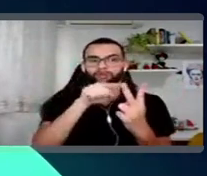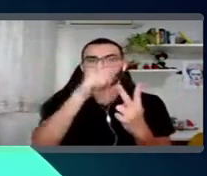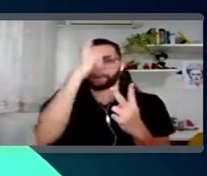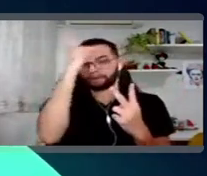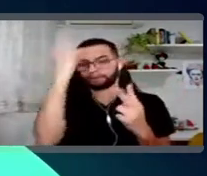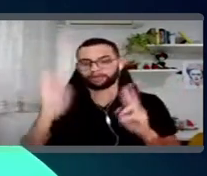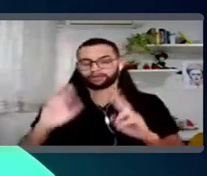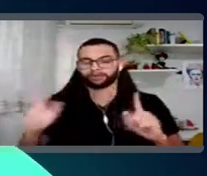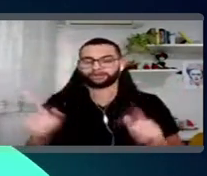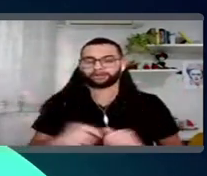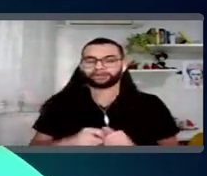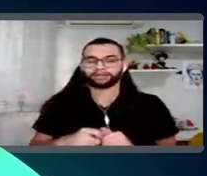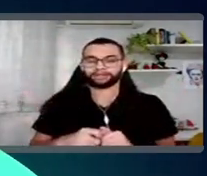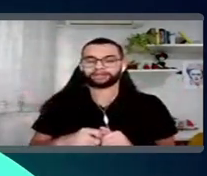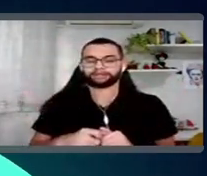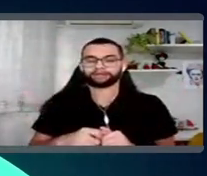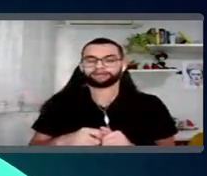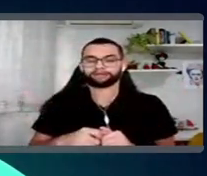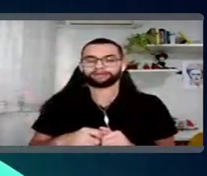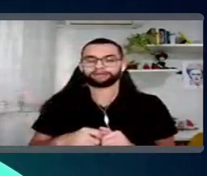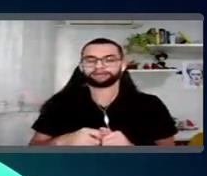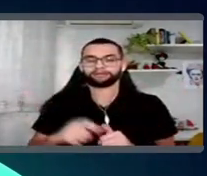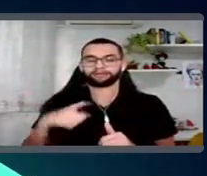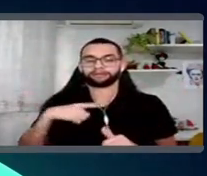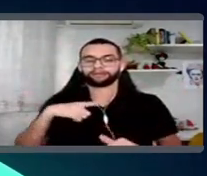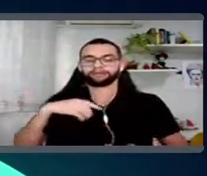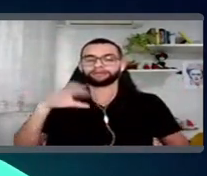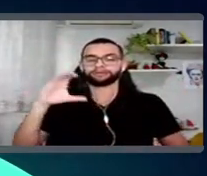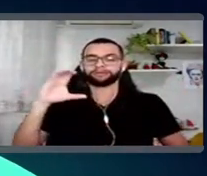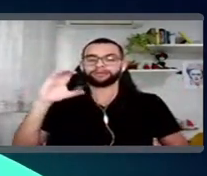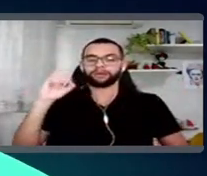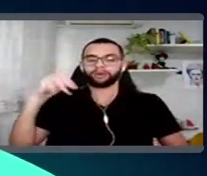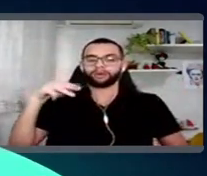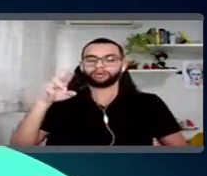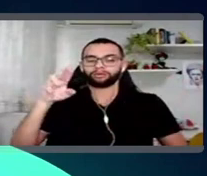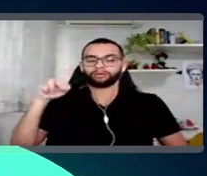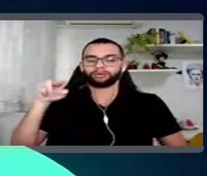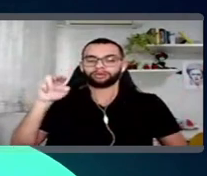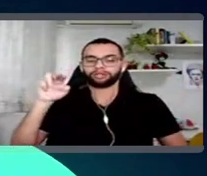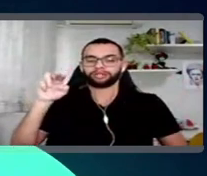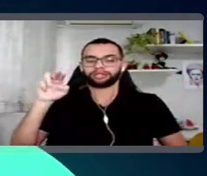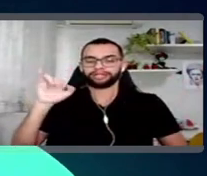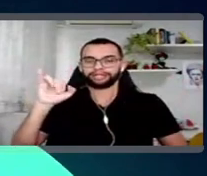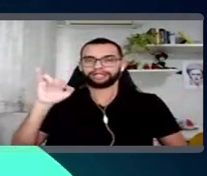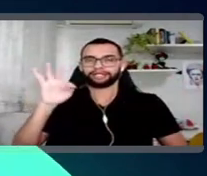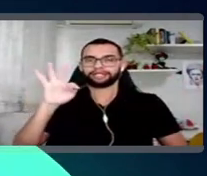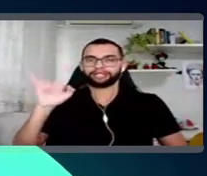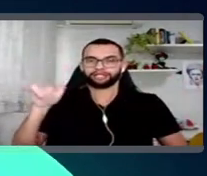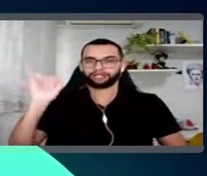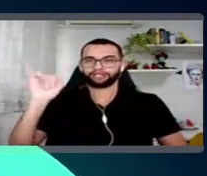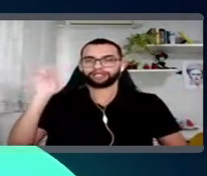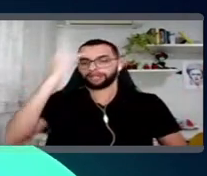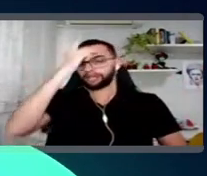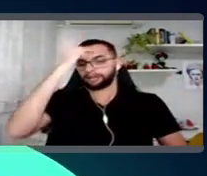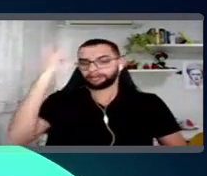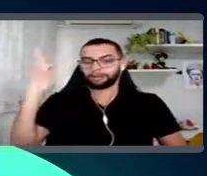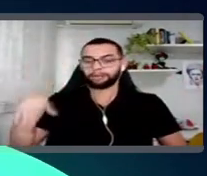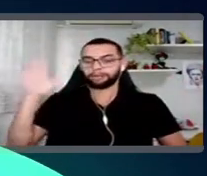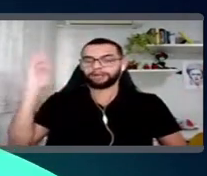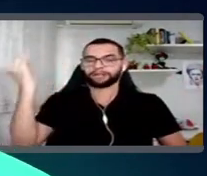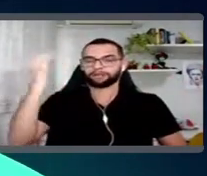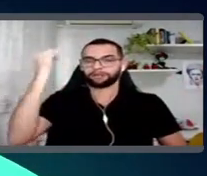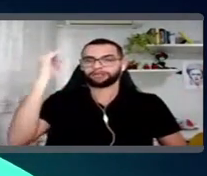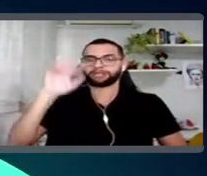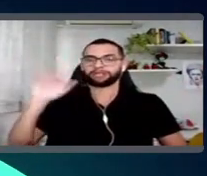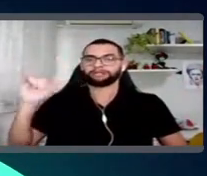diferentes, né? Community é uma das squads mais importantes que a gente tem aqui, que é quem dá voz aos nossos clientes e